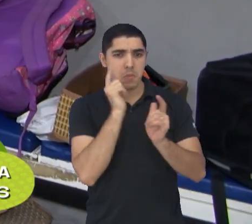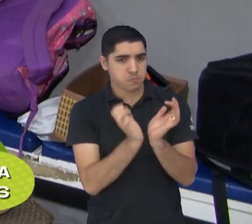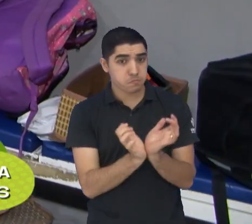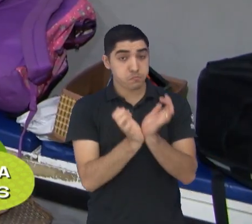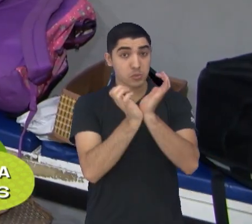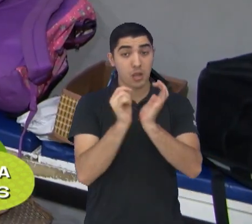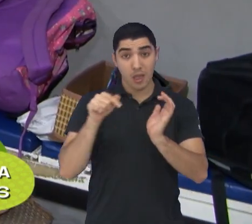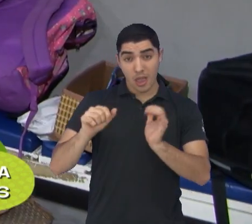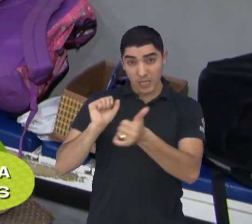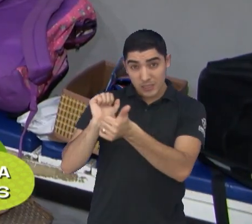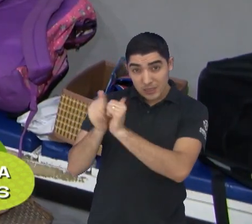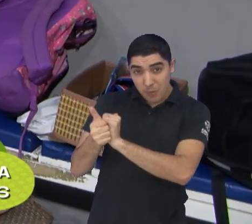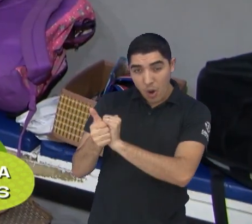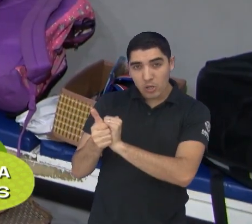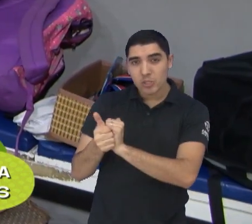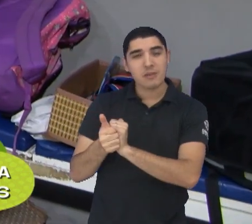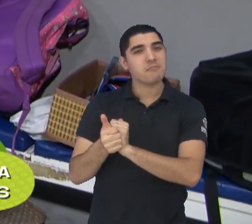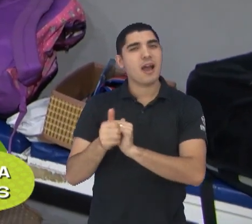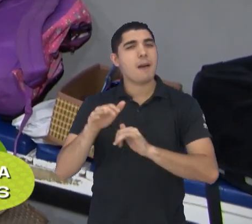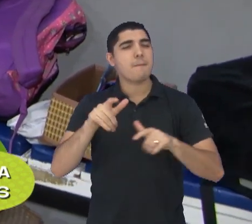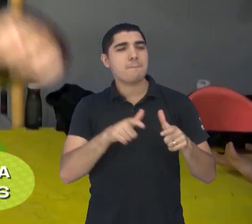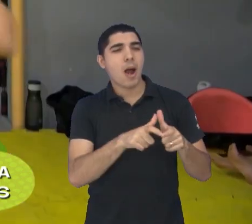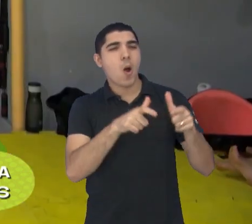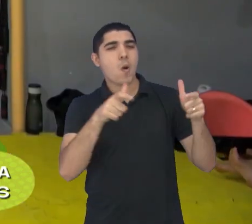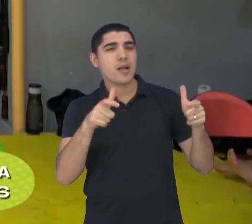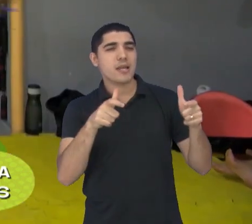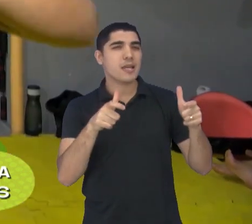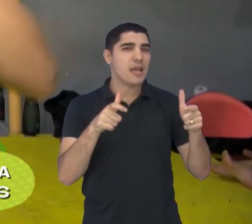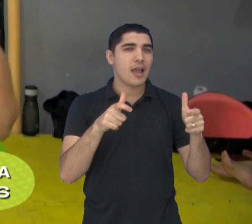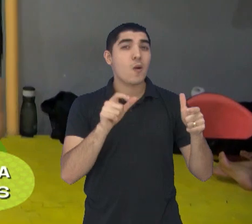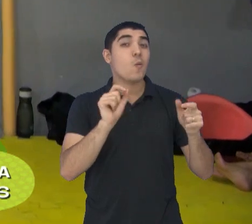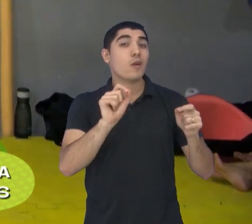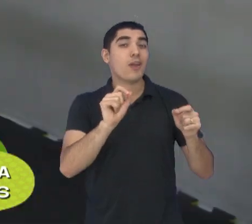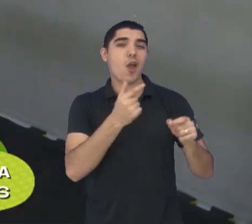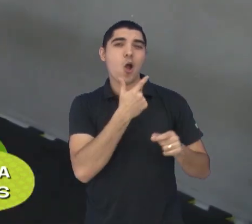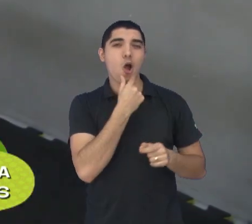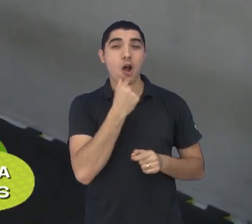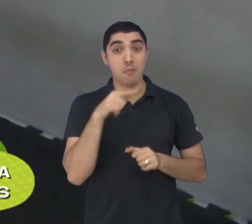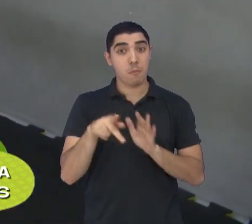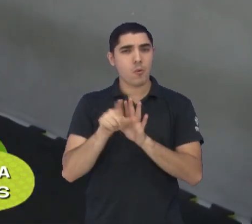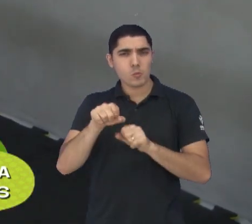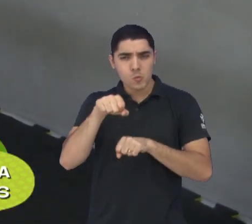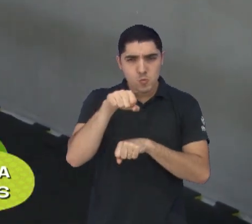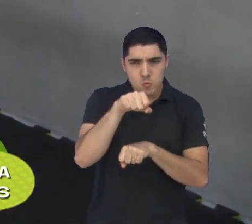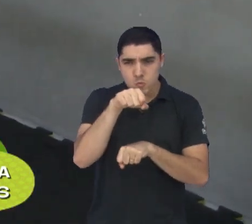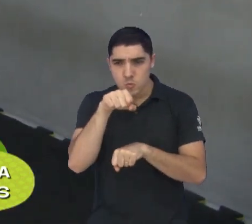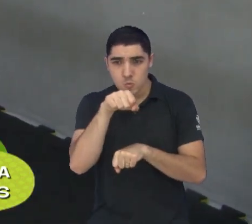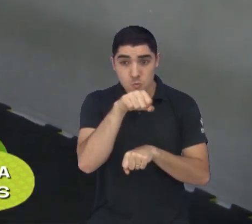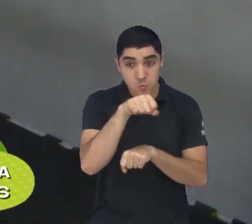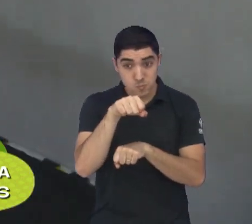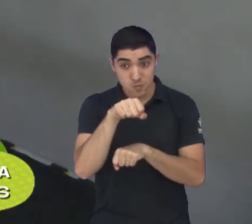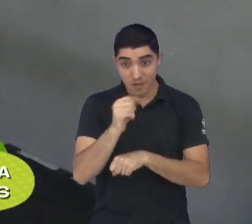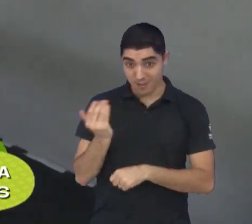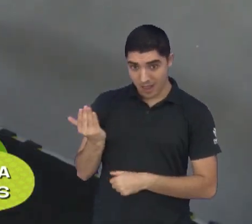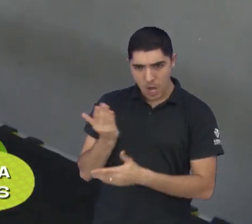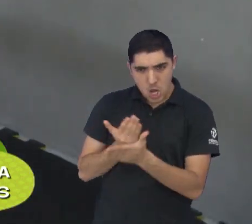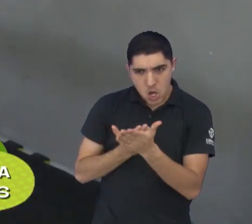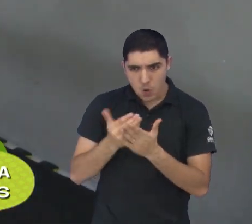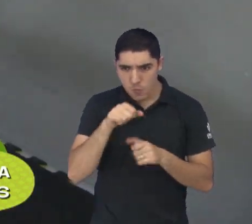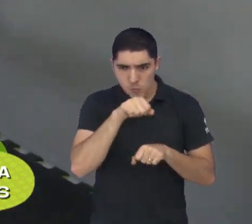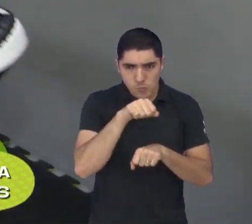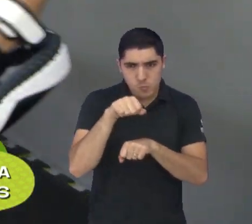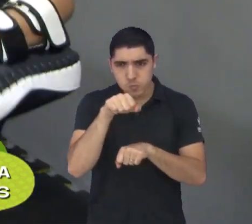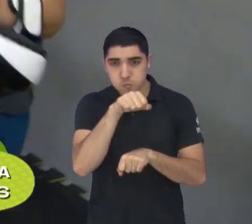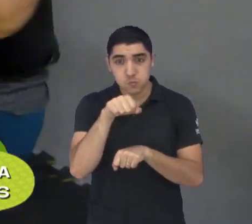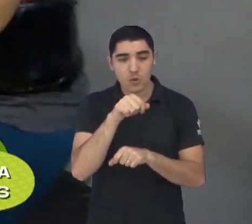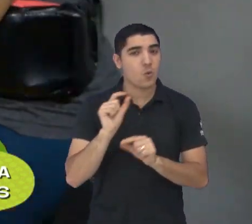pouco convencional para a maior parte do público, o Muay Thai. E o início dela nos ringues aconteceu de uma